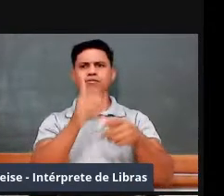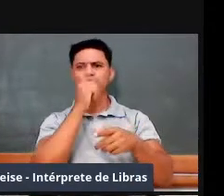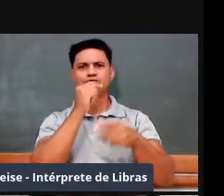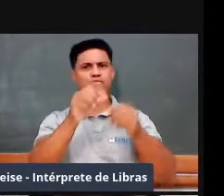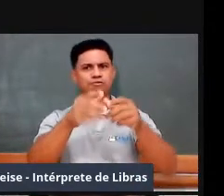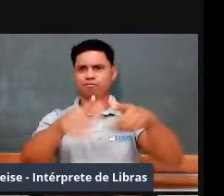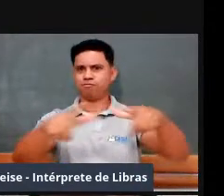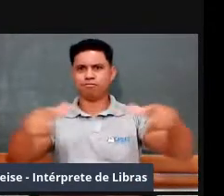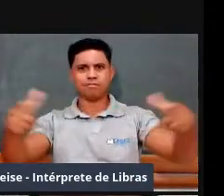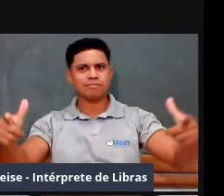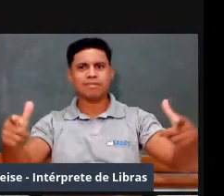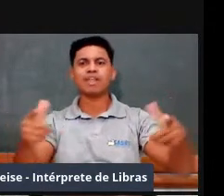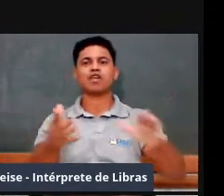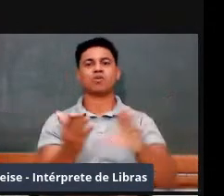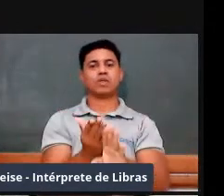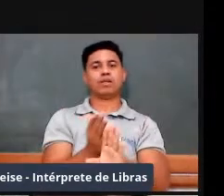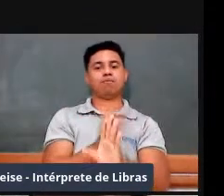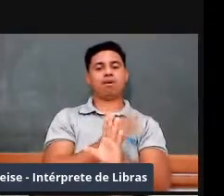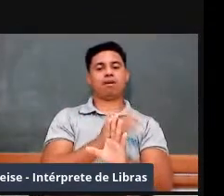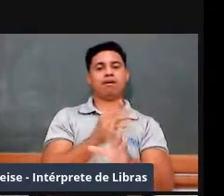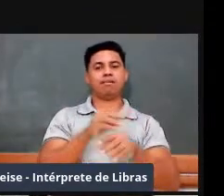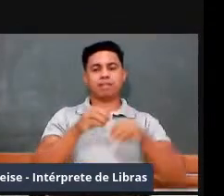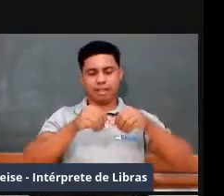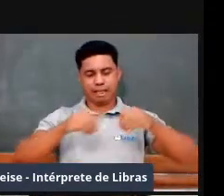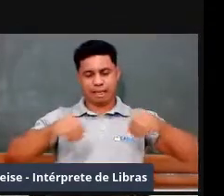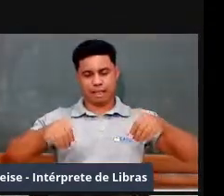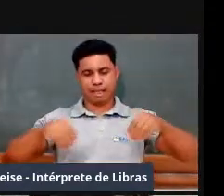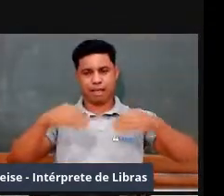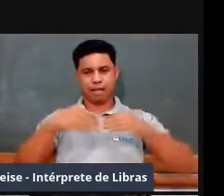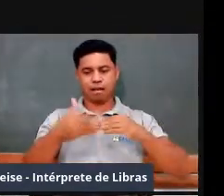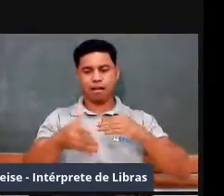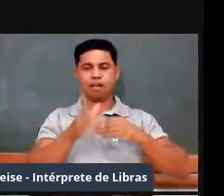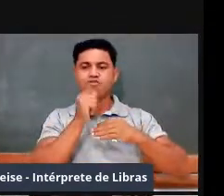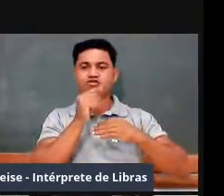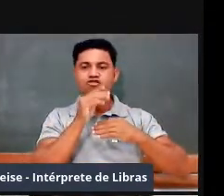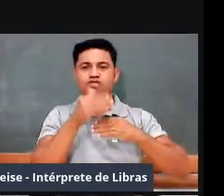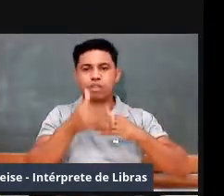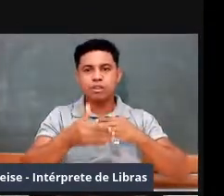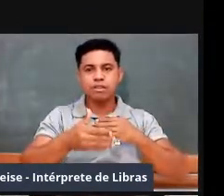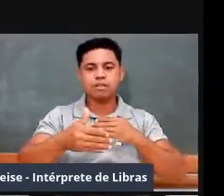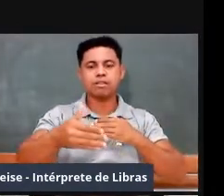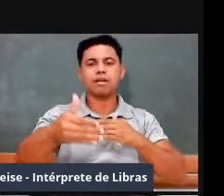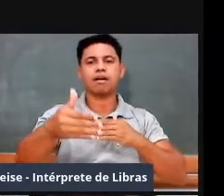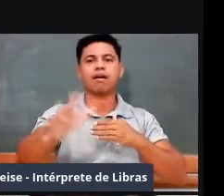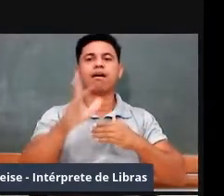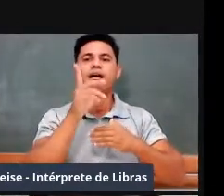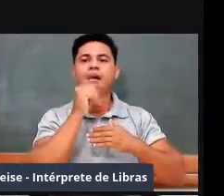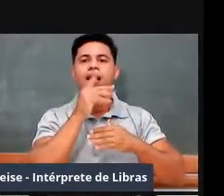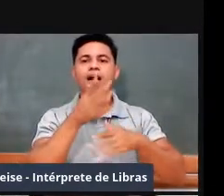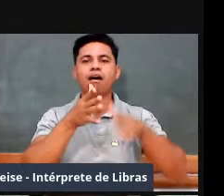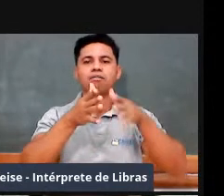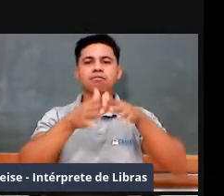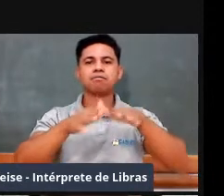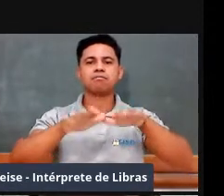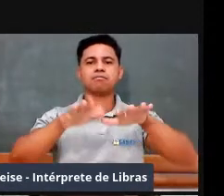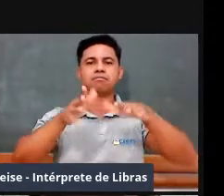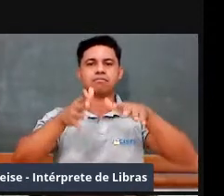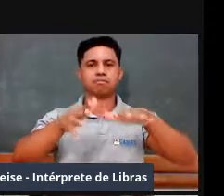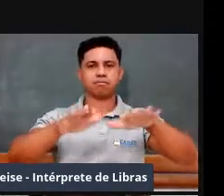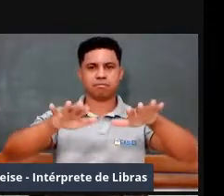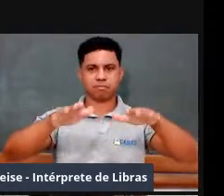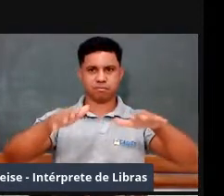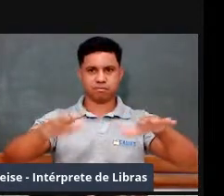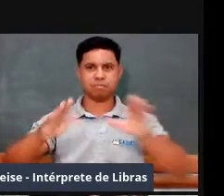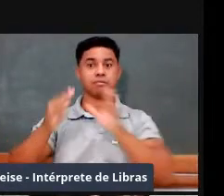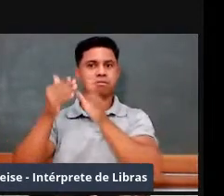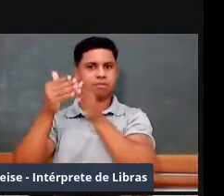onde o mar penetra e as águas são calmas, profundas, e os navios, então, podem estacionar, não